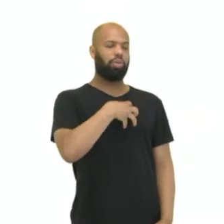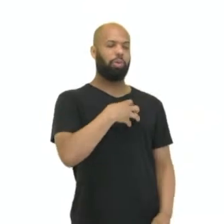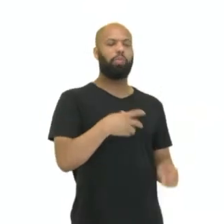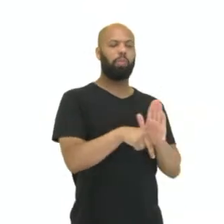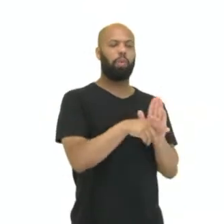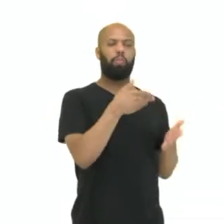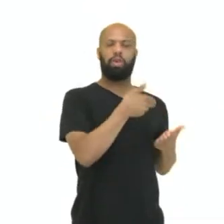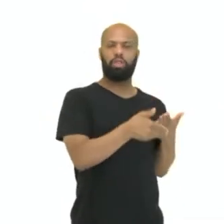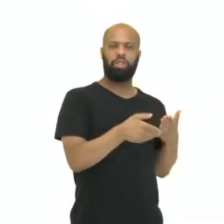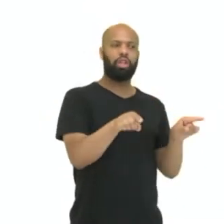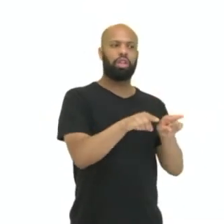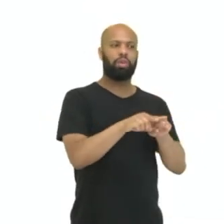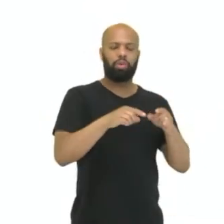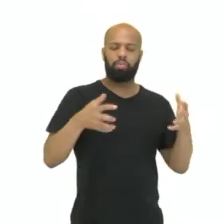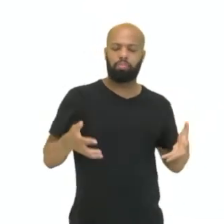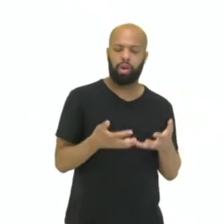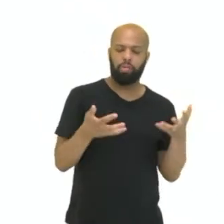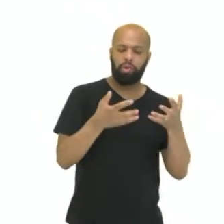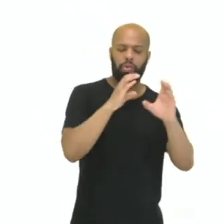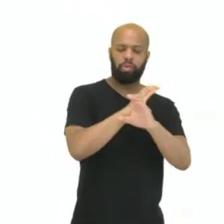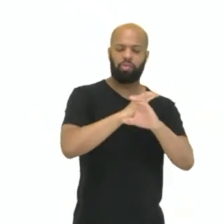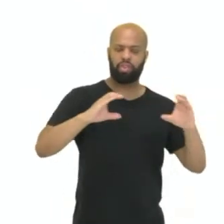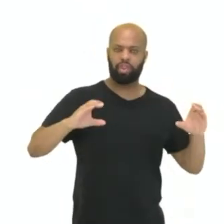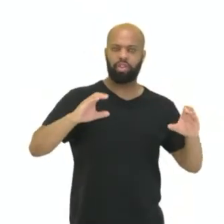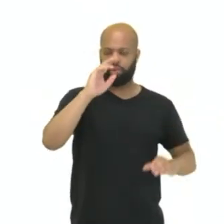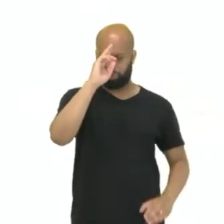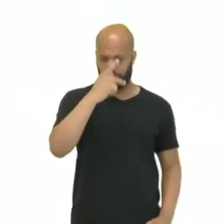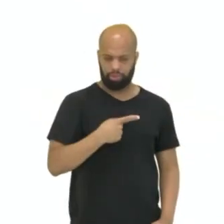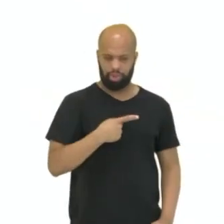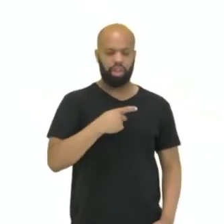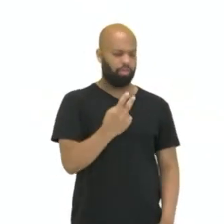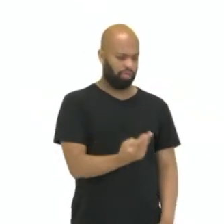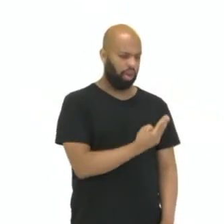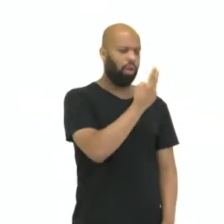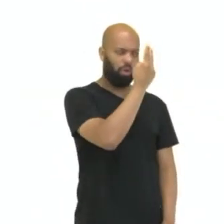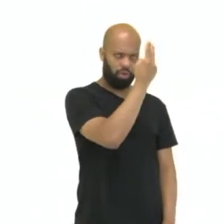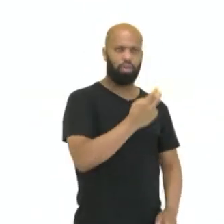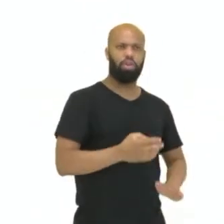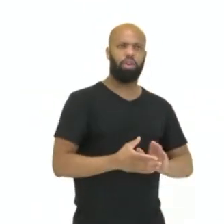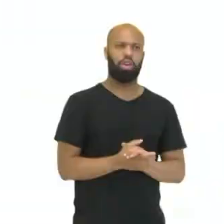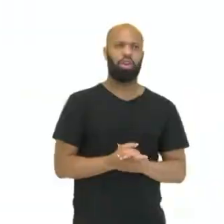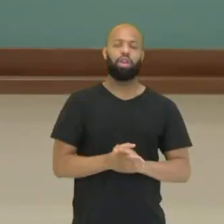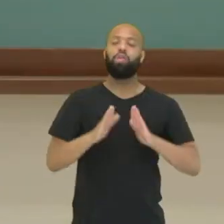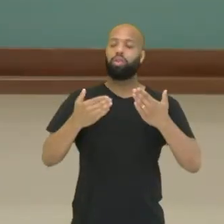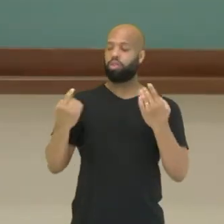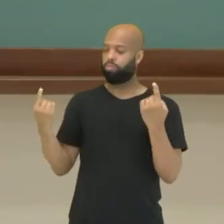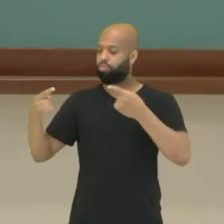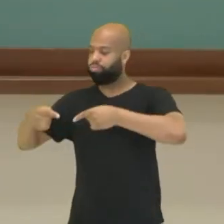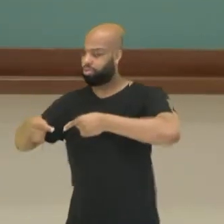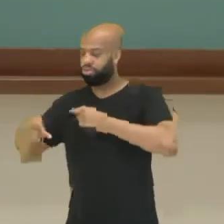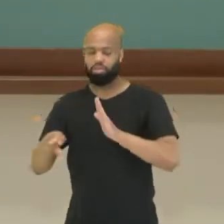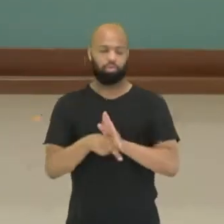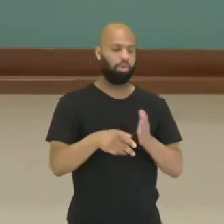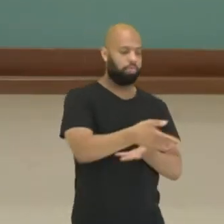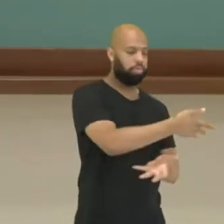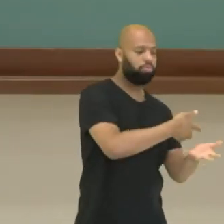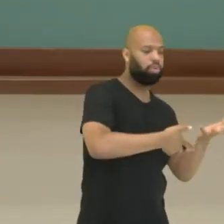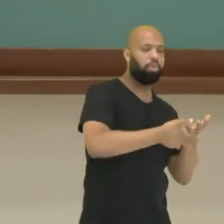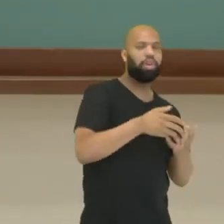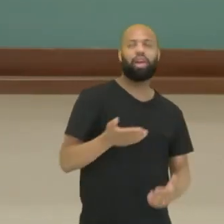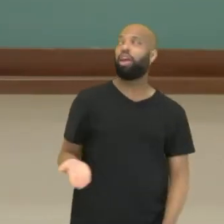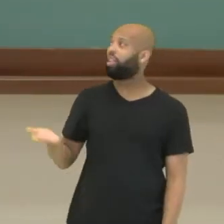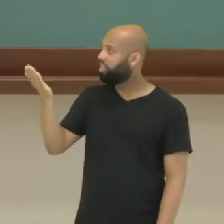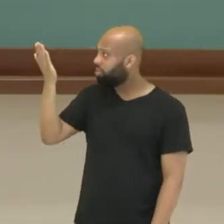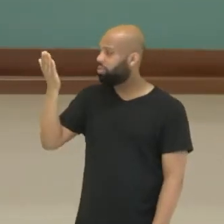reforçam a confiança em si mesmo como pessoa digna e de valor. Então, a diferença do competitivo e do cooperativo está aí.